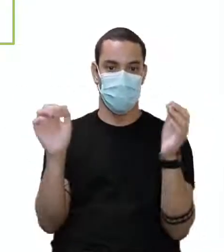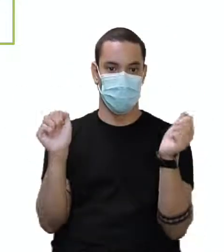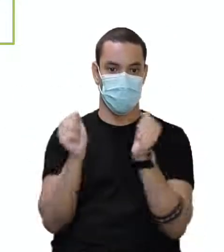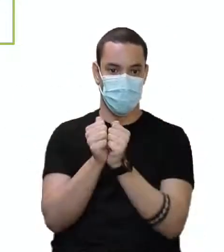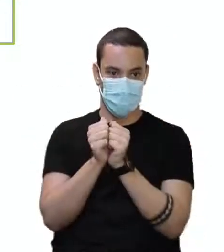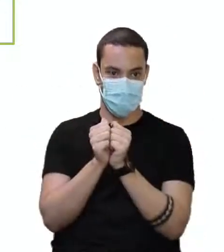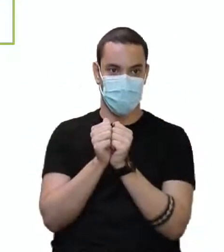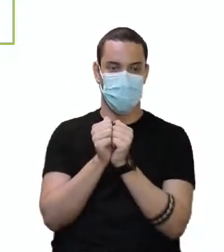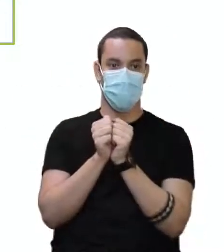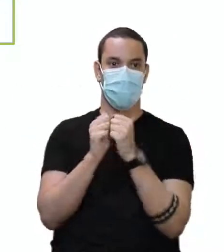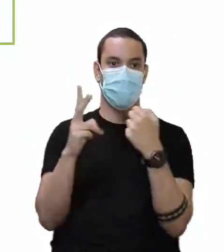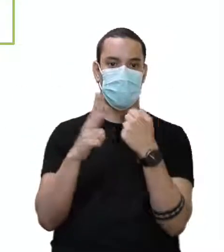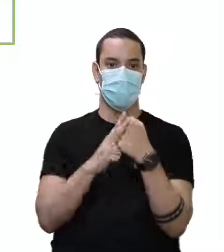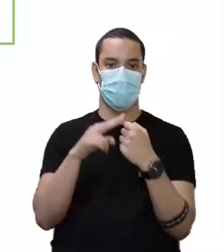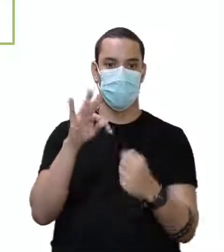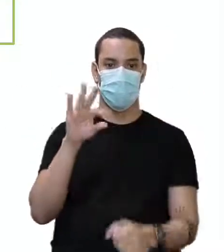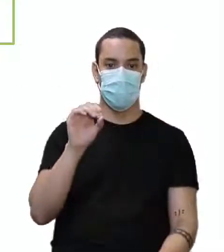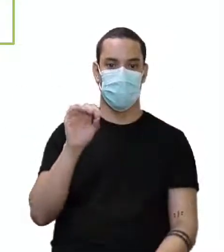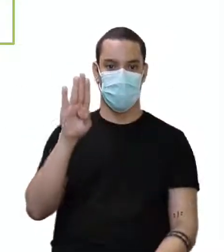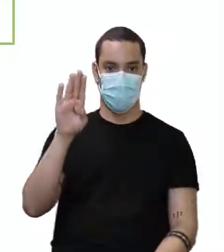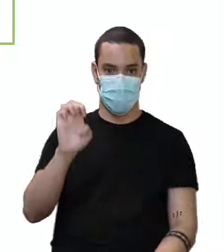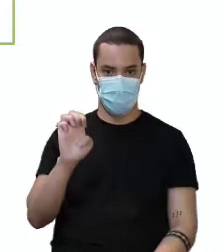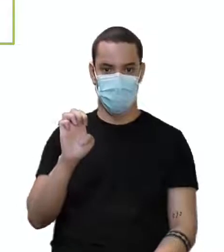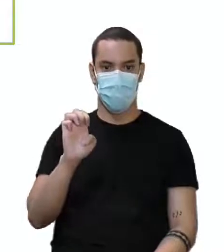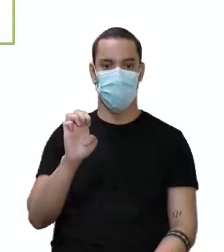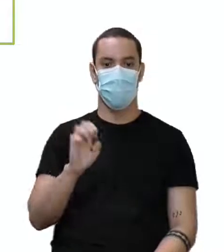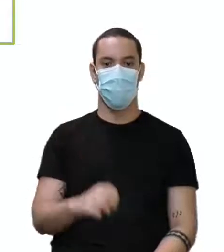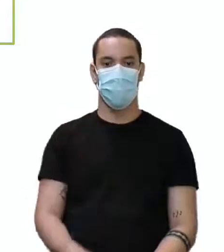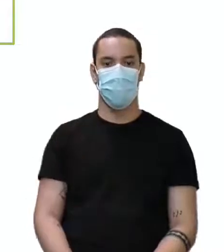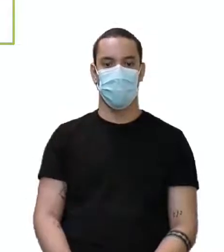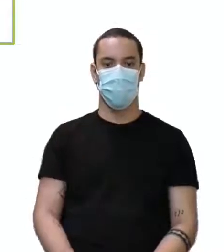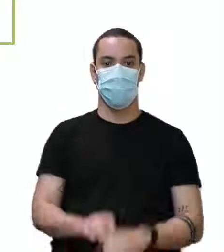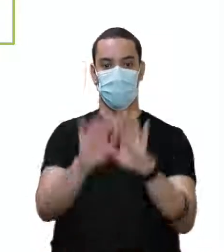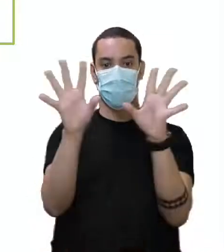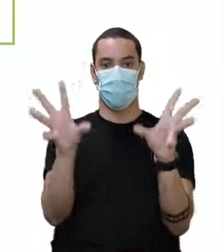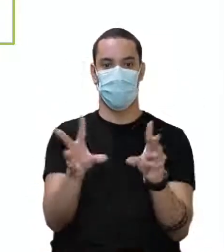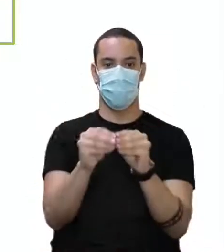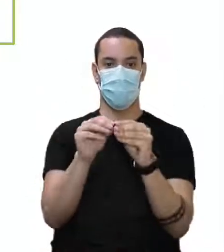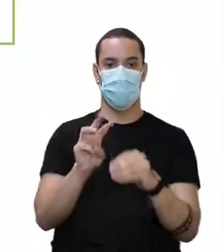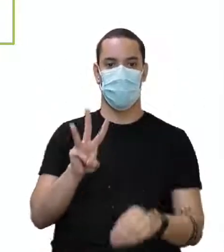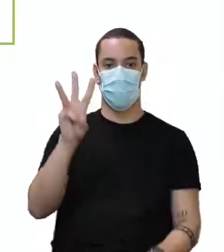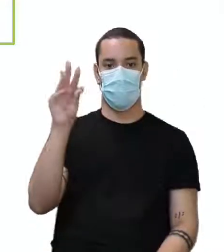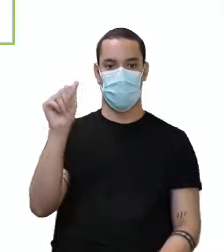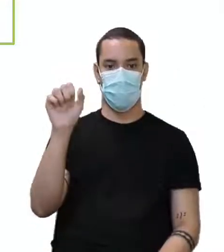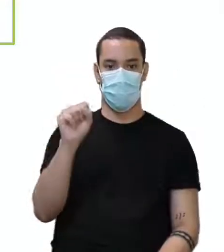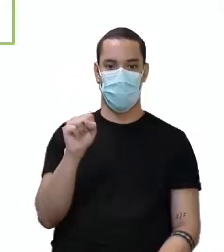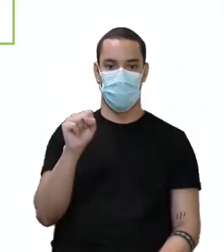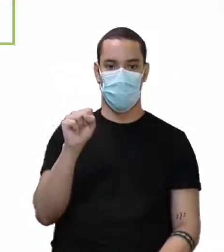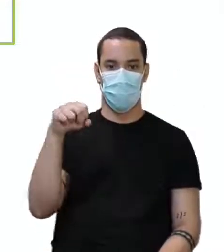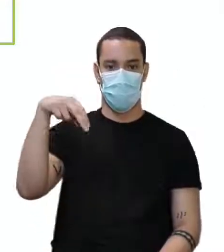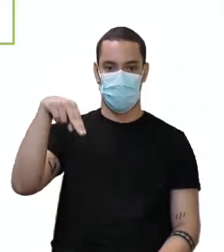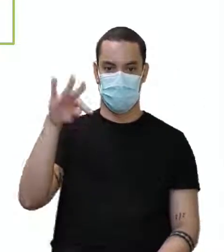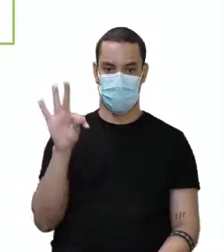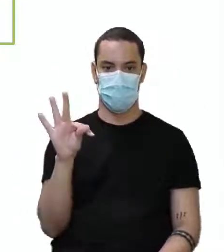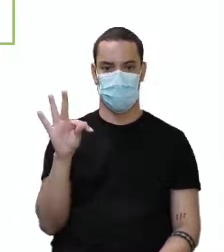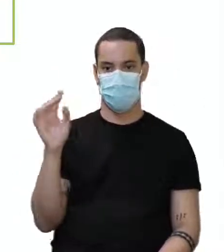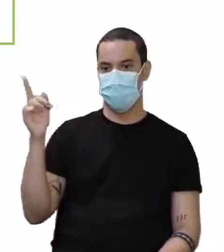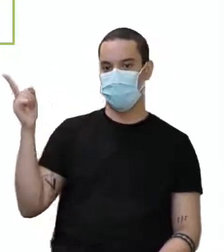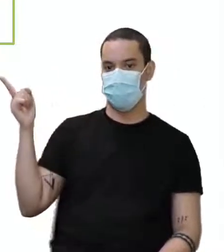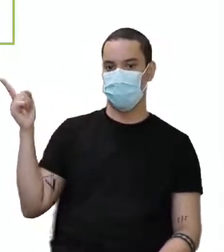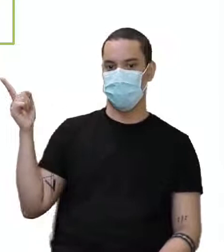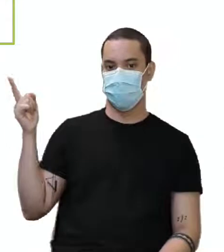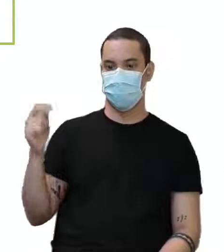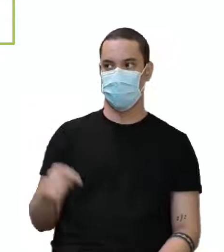verbo to be, na hora da contração, ficando wasn't. Então, was not é a mesma coisa que wasn't.